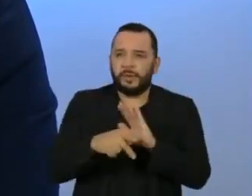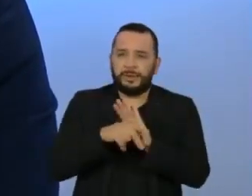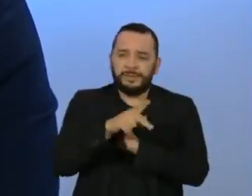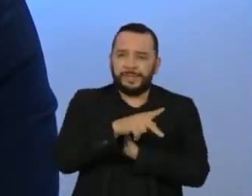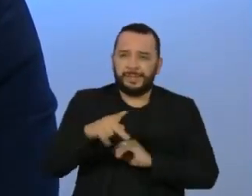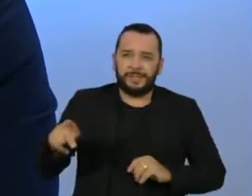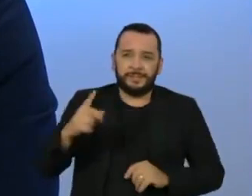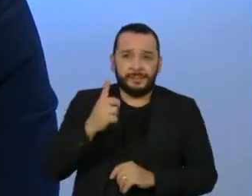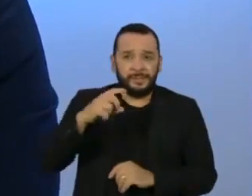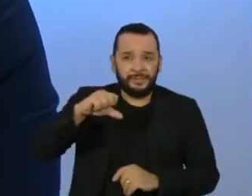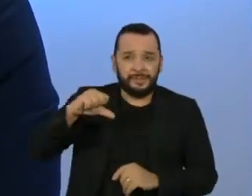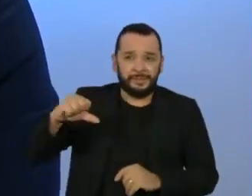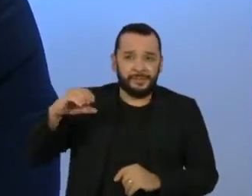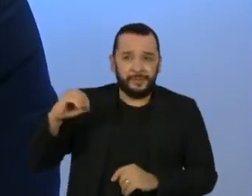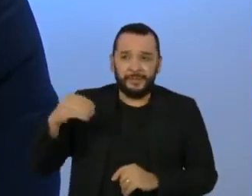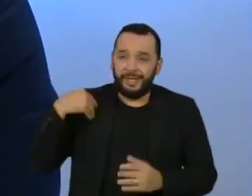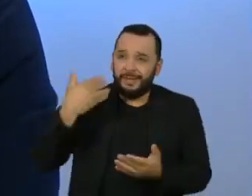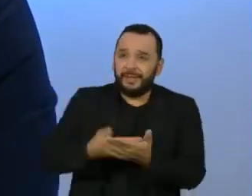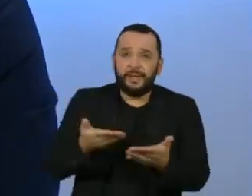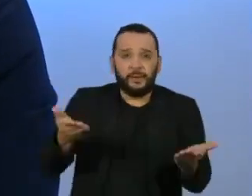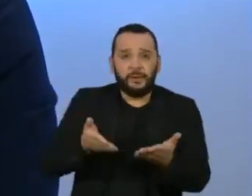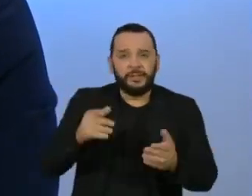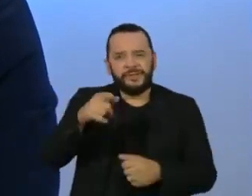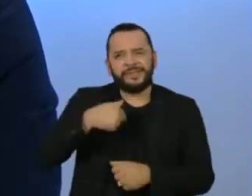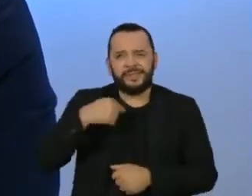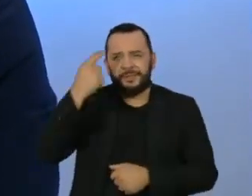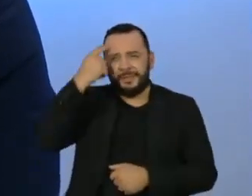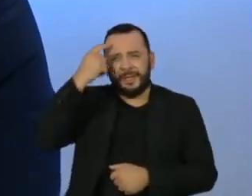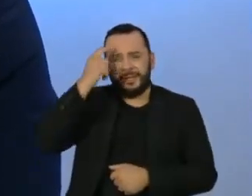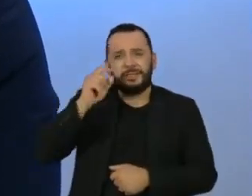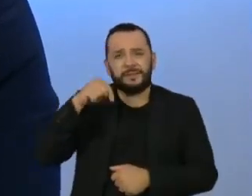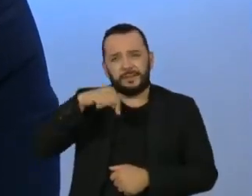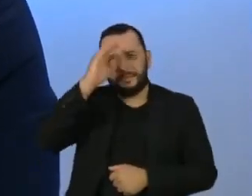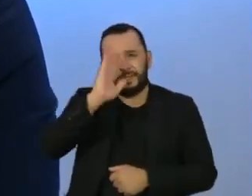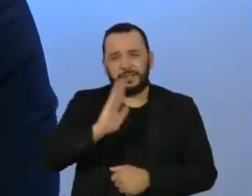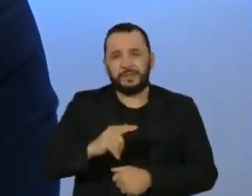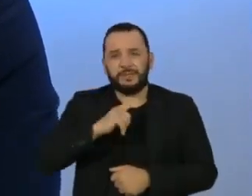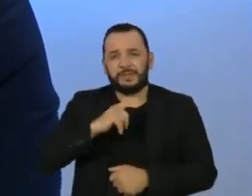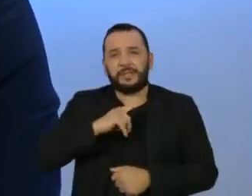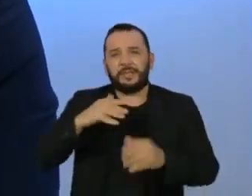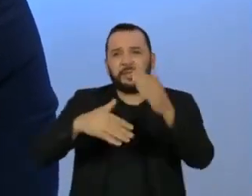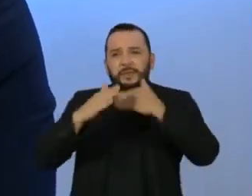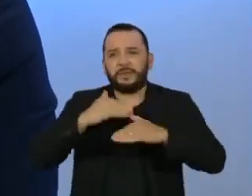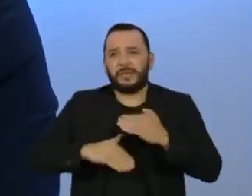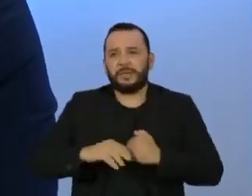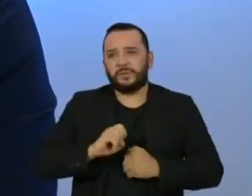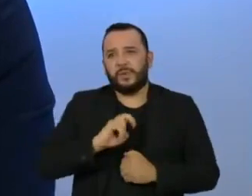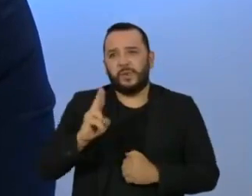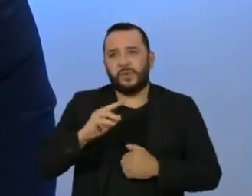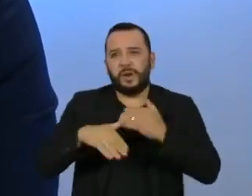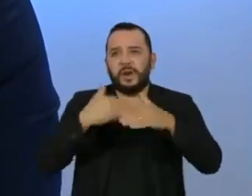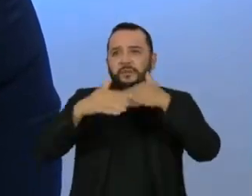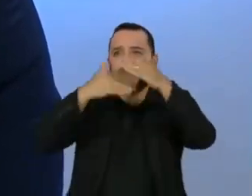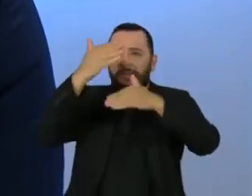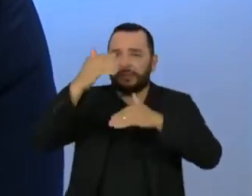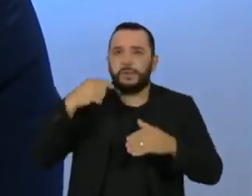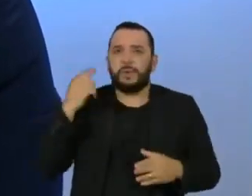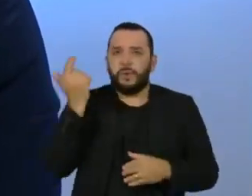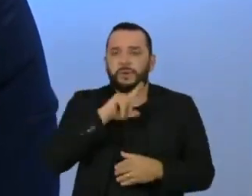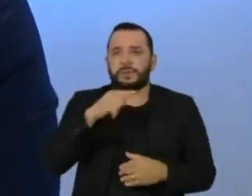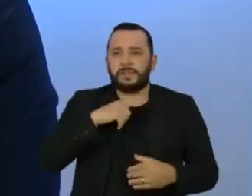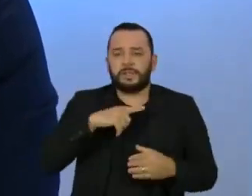desde 1990, o senhor enxerga mais retrocessos ou avanços no nosso caminho por buscar o